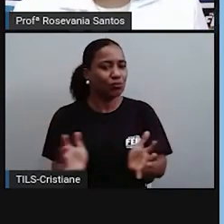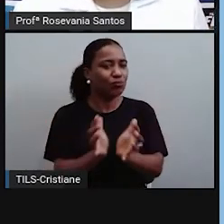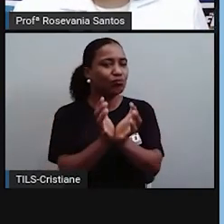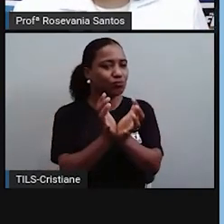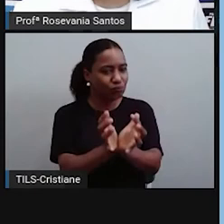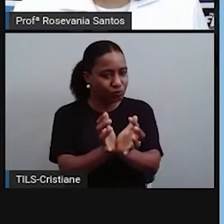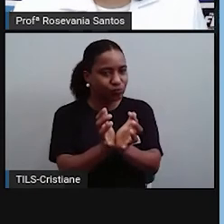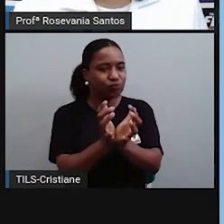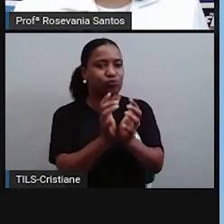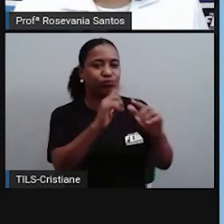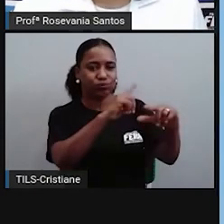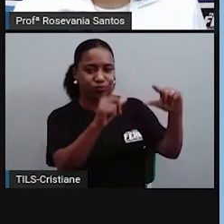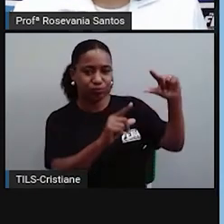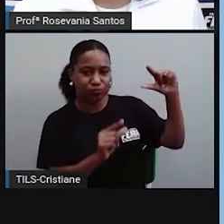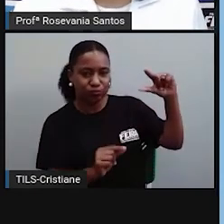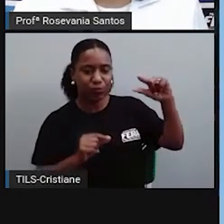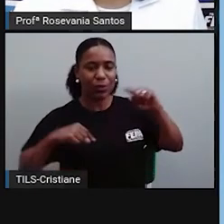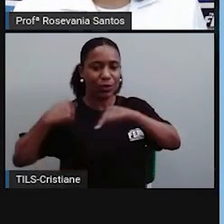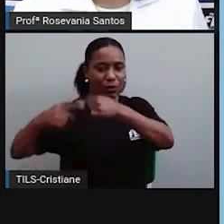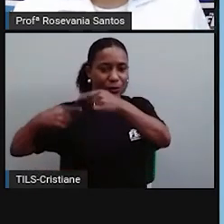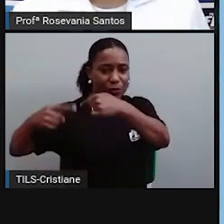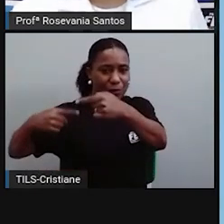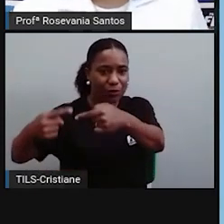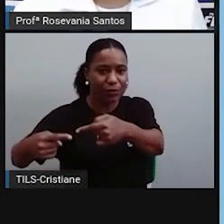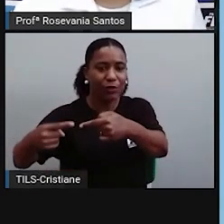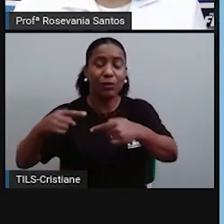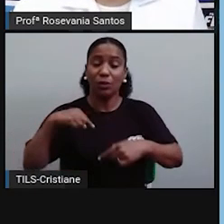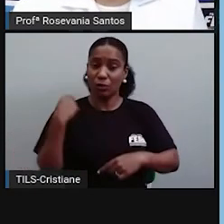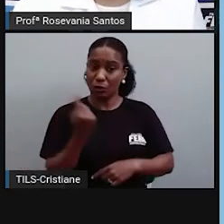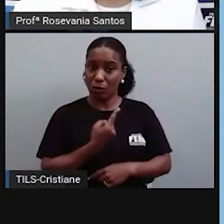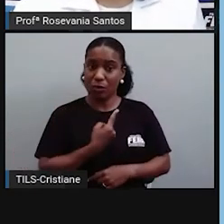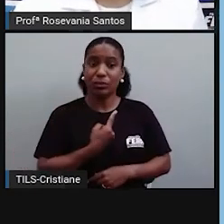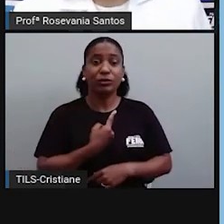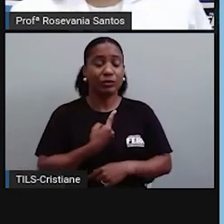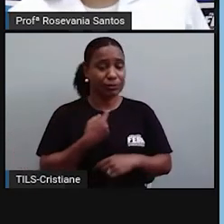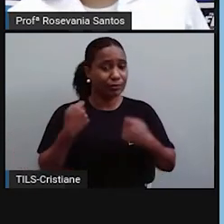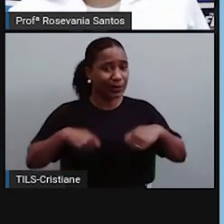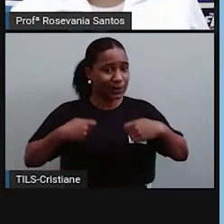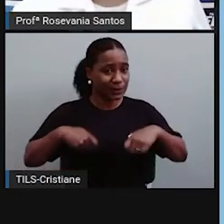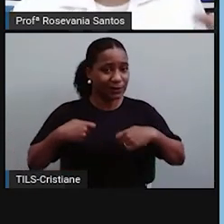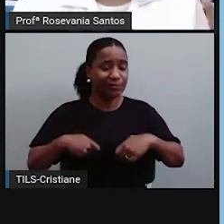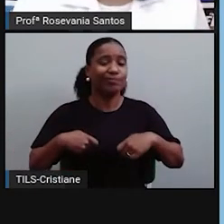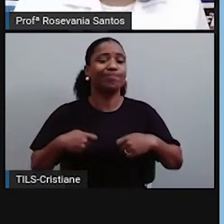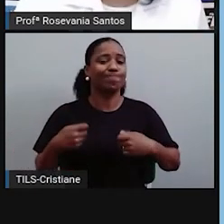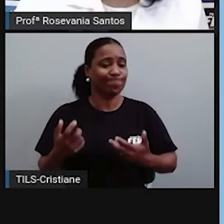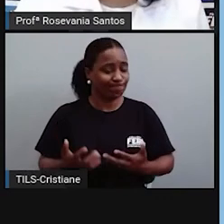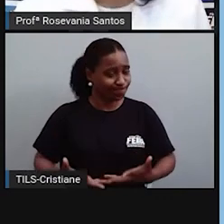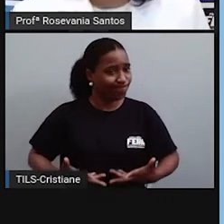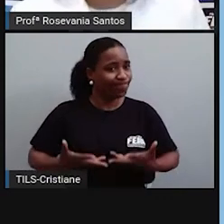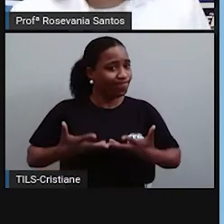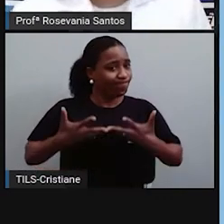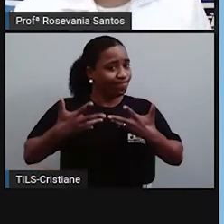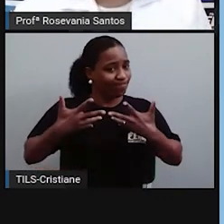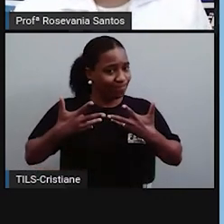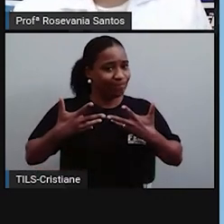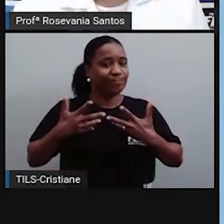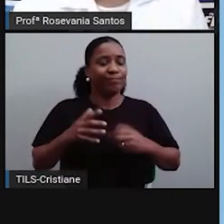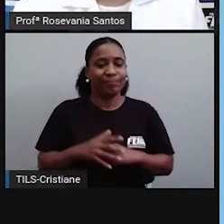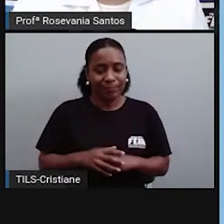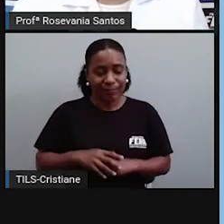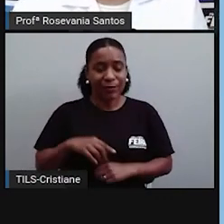Chamando a atenção para o nosso papel. Para o nosso valor. Que a gente também tem poder em fala. Que a gente também